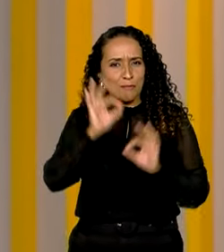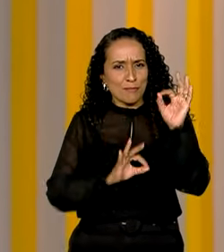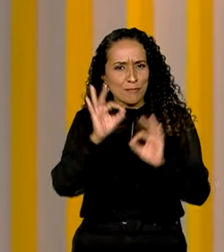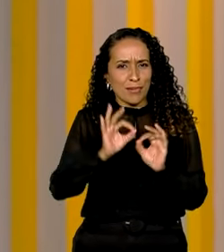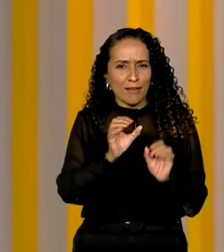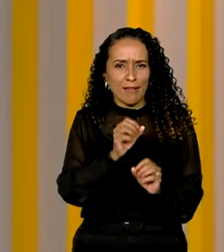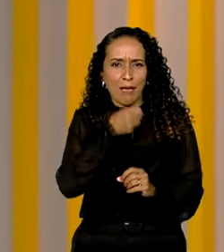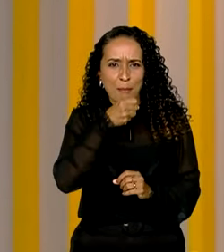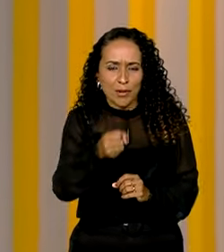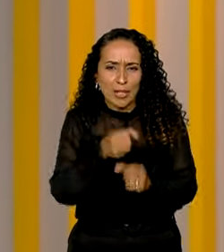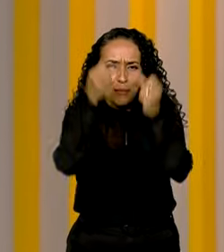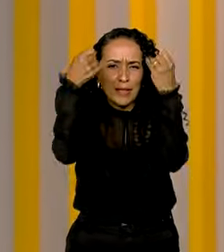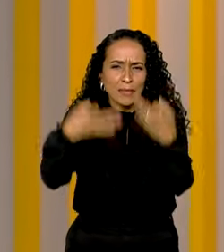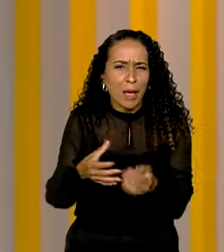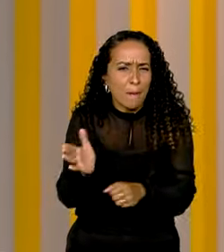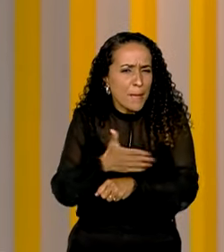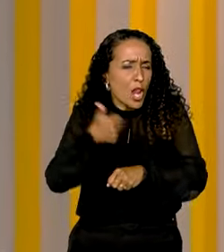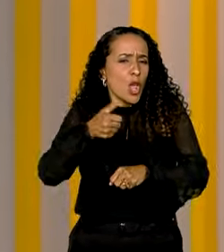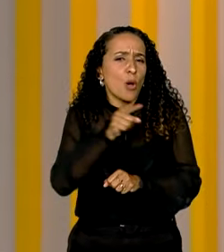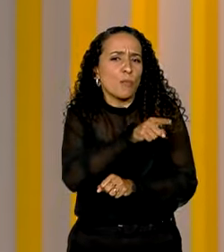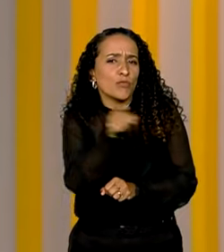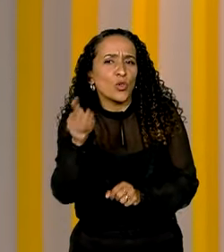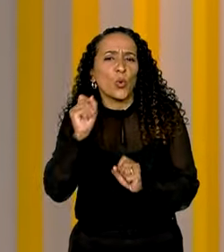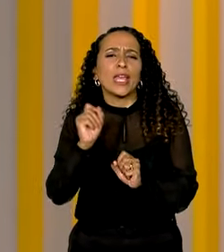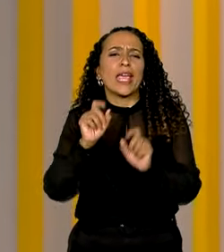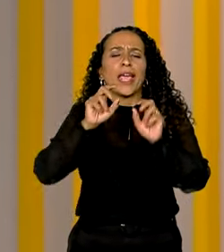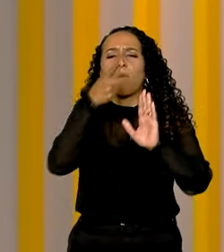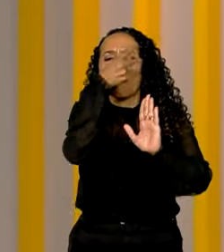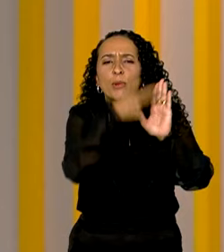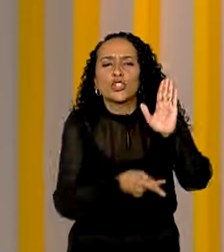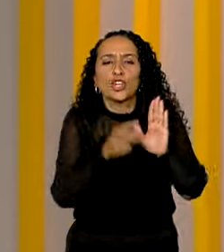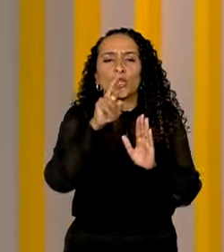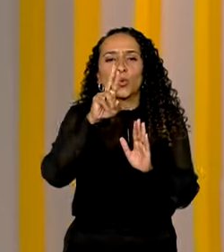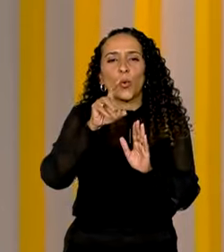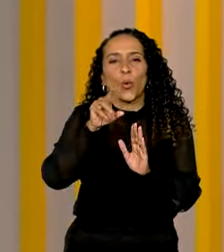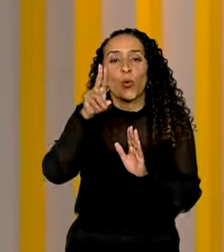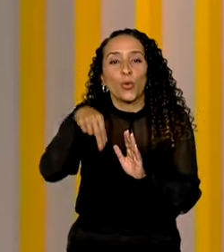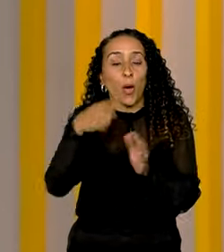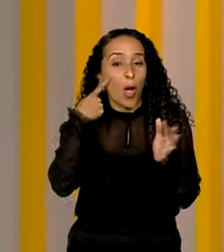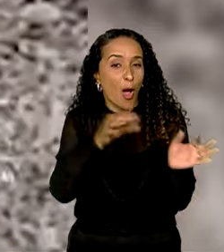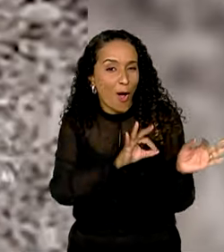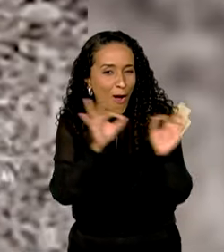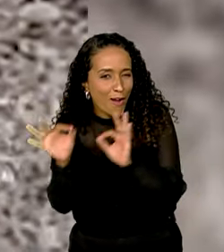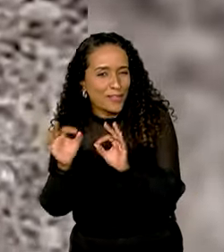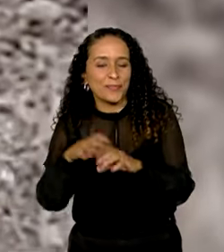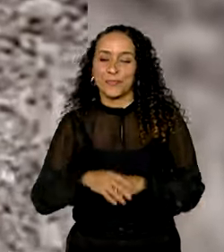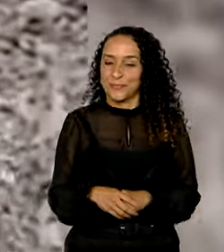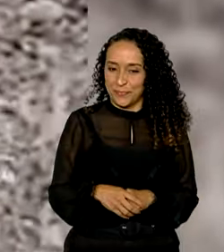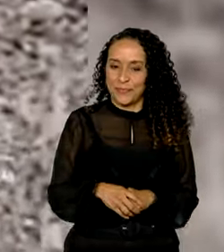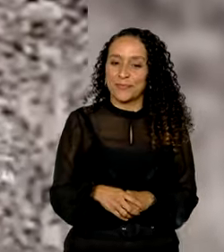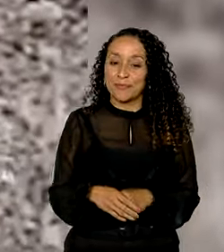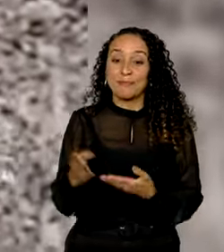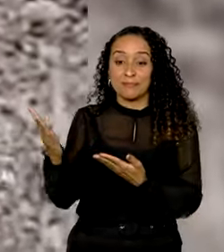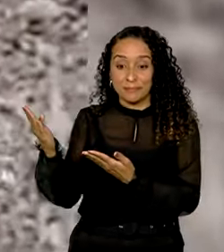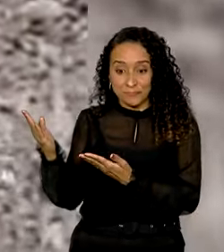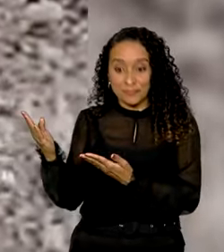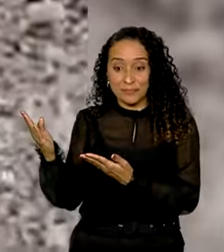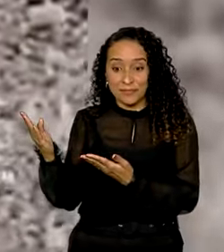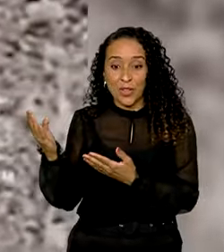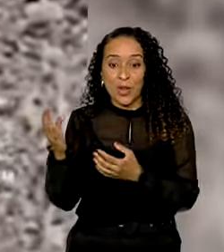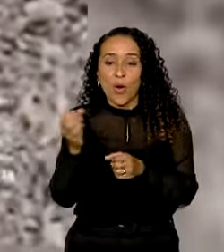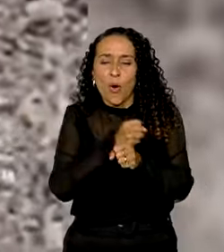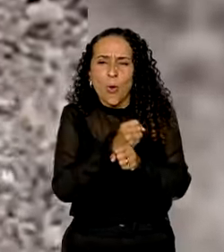uma reportagem para explicar melhor para você o que é o Projeto Rondon. Dá uma olhada. O ano era